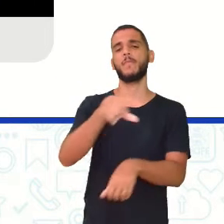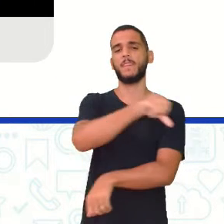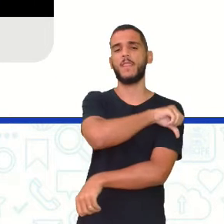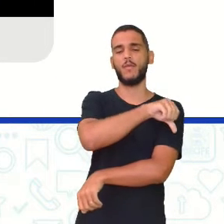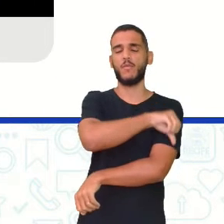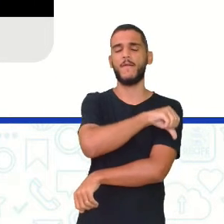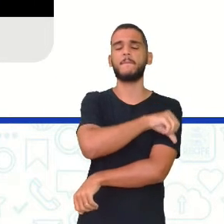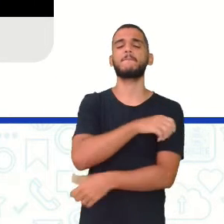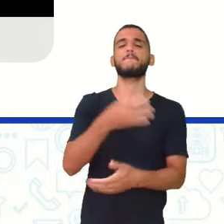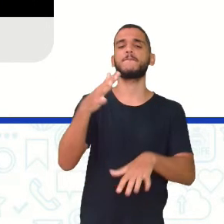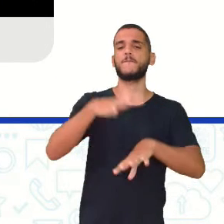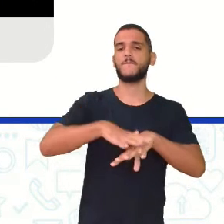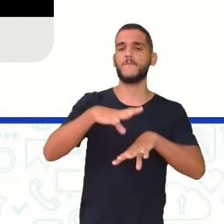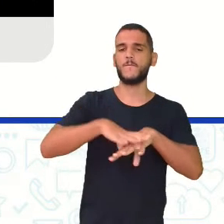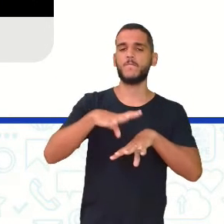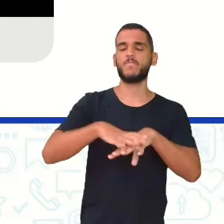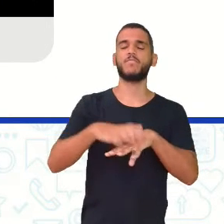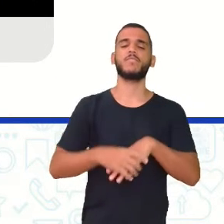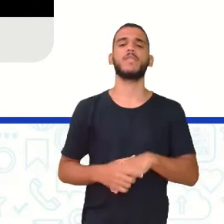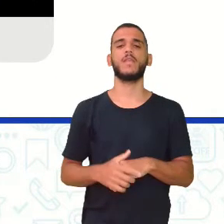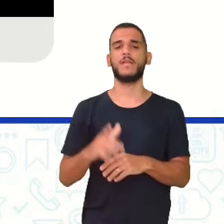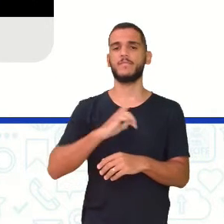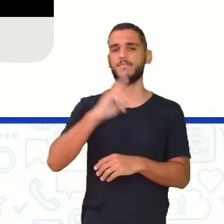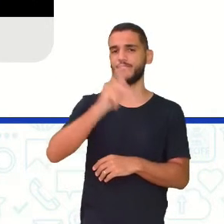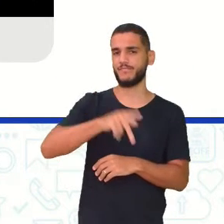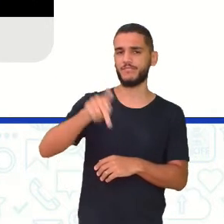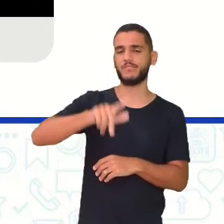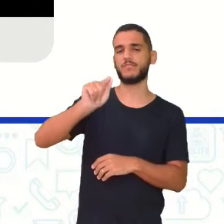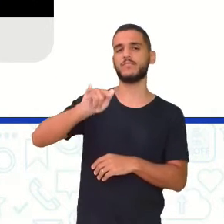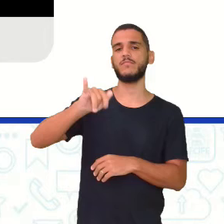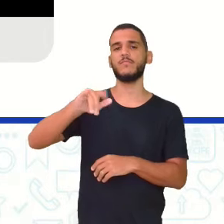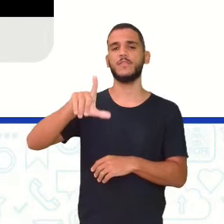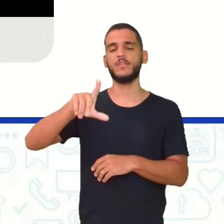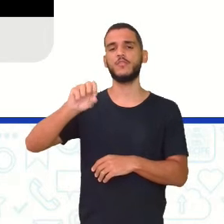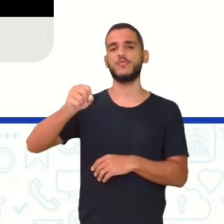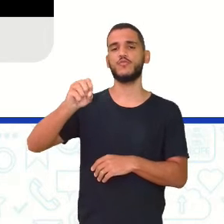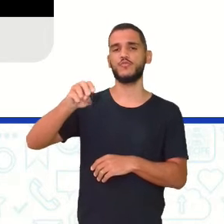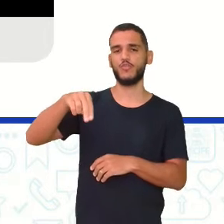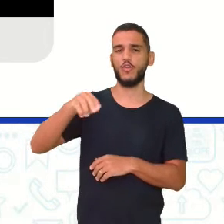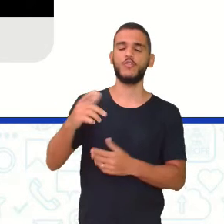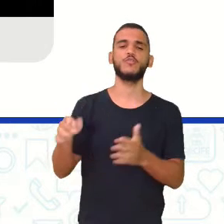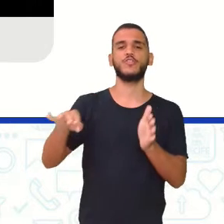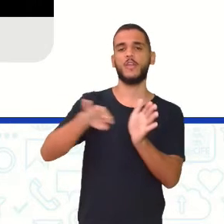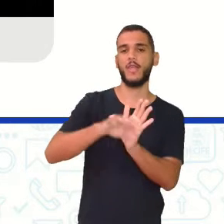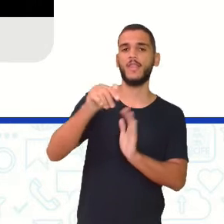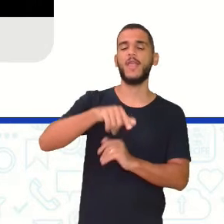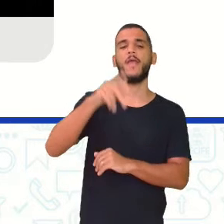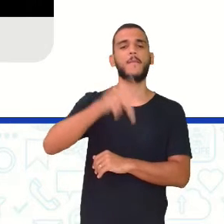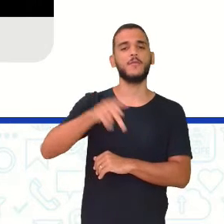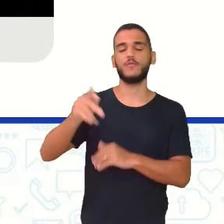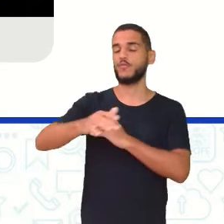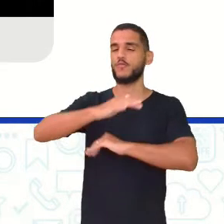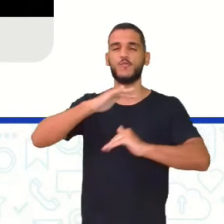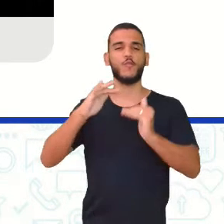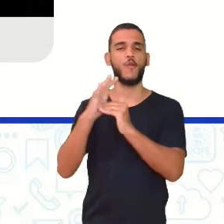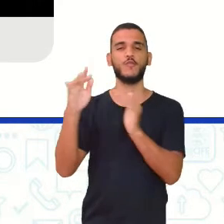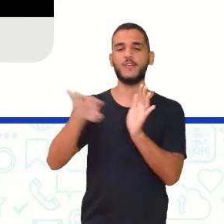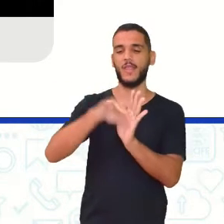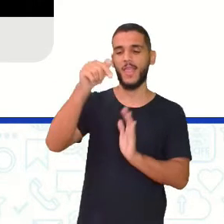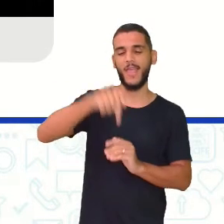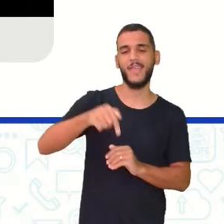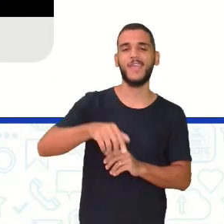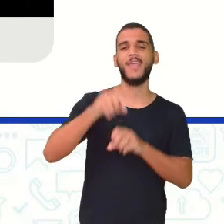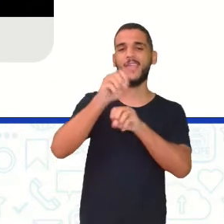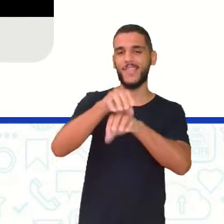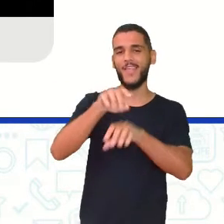nono ano Matemática com o Ricardinho Tem o professor Gilson ali chegando Geografia, tem todo mundo aqui para dar aula a vocês, ó Show de bola